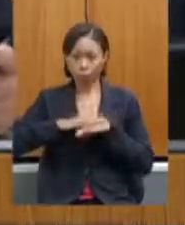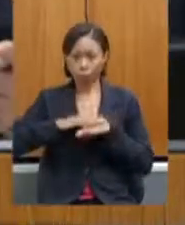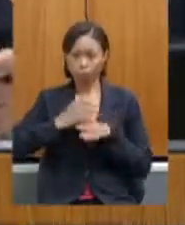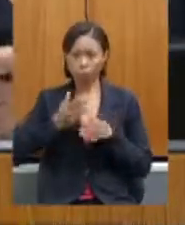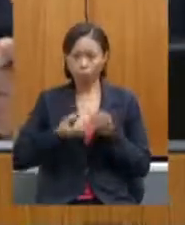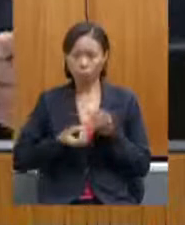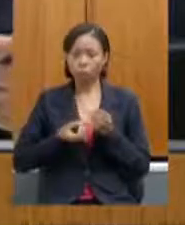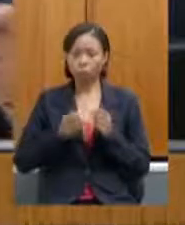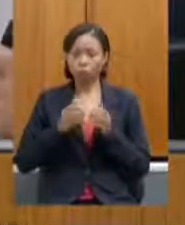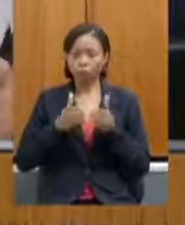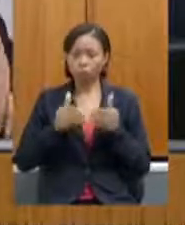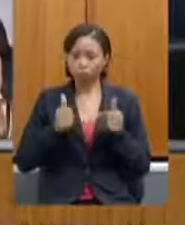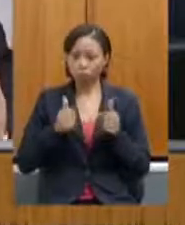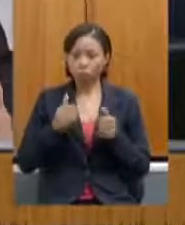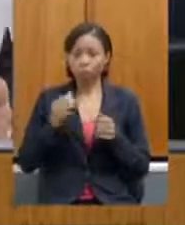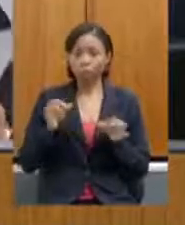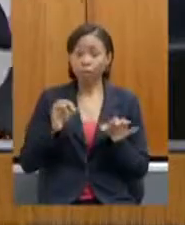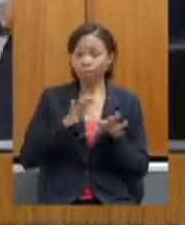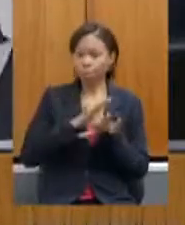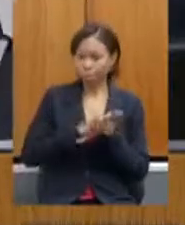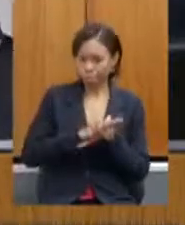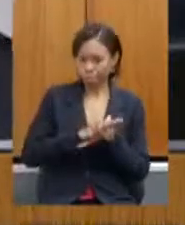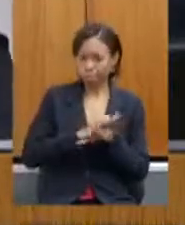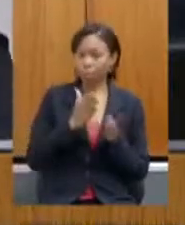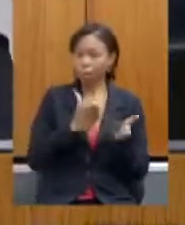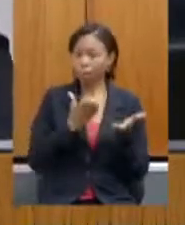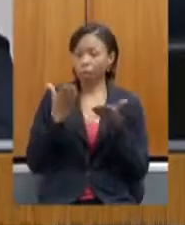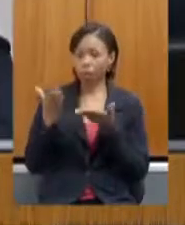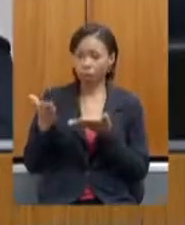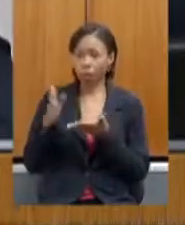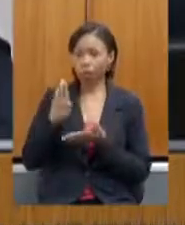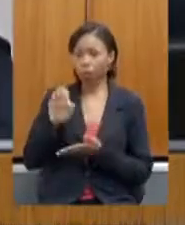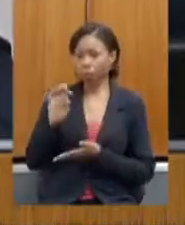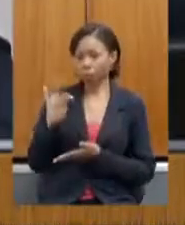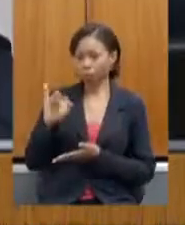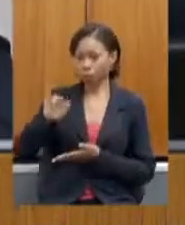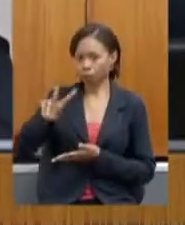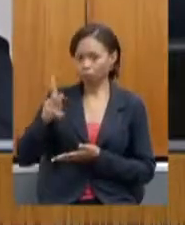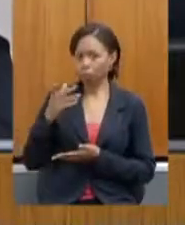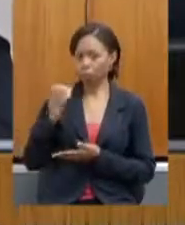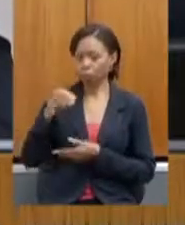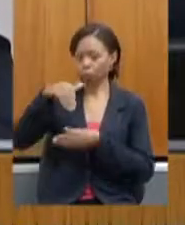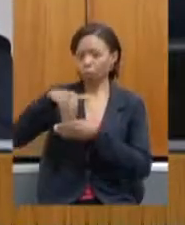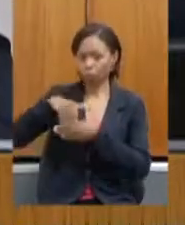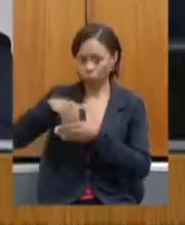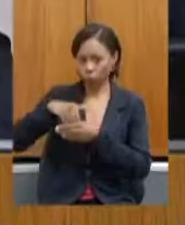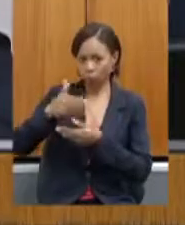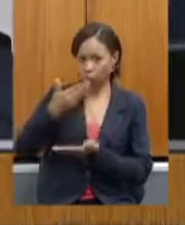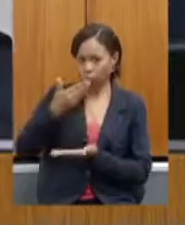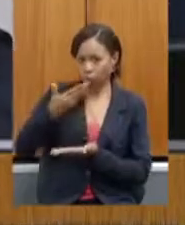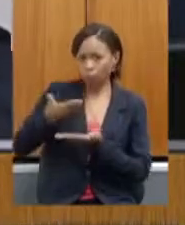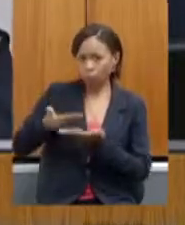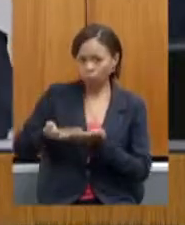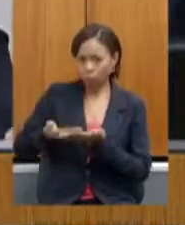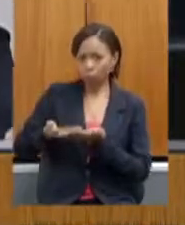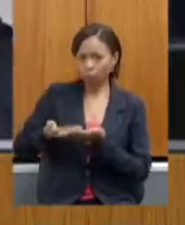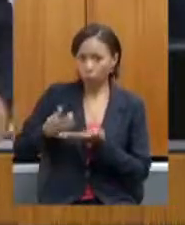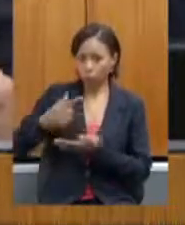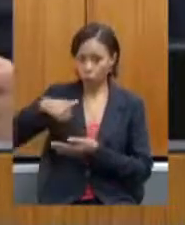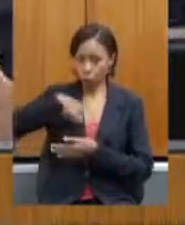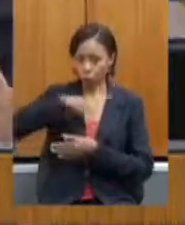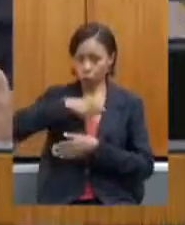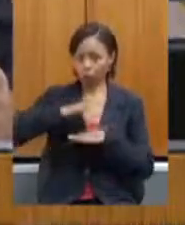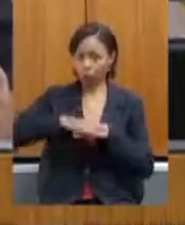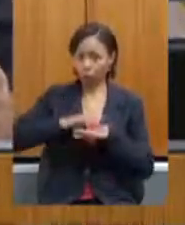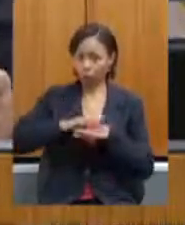deputado Inácio Franco passarei a presidência ao deputado Betinho para fazer a votação do requerimento de nossa autoria